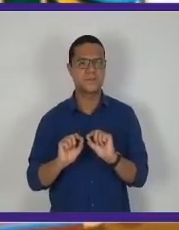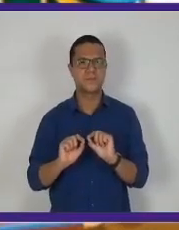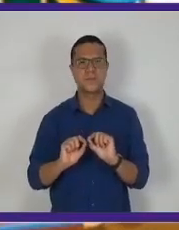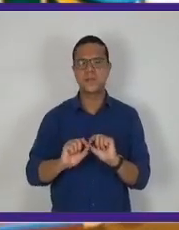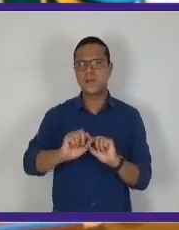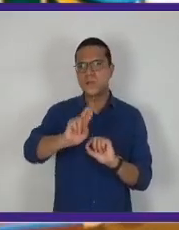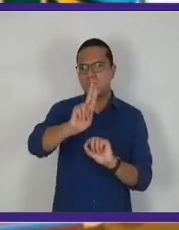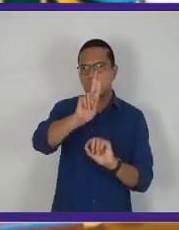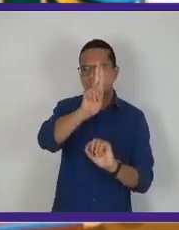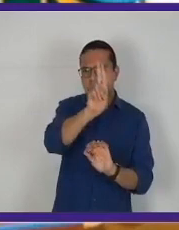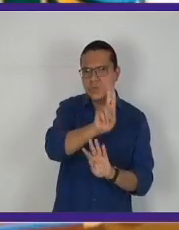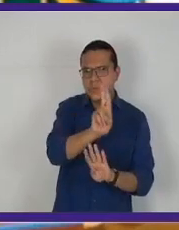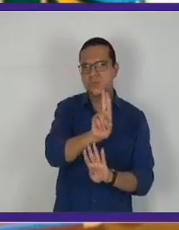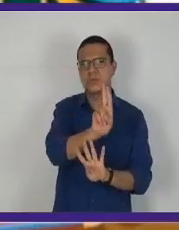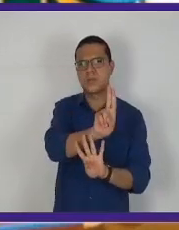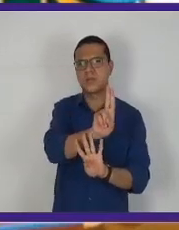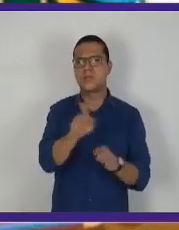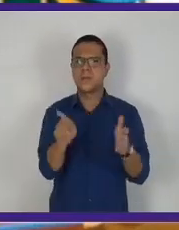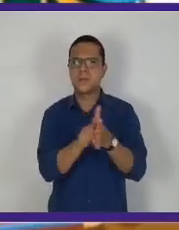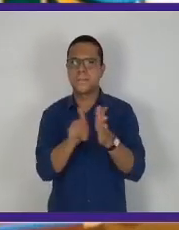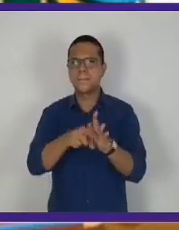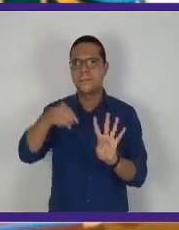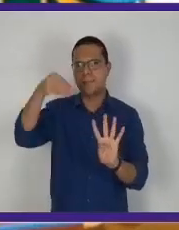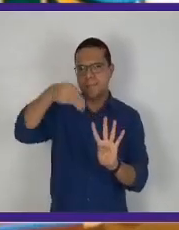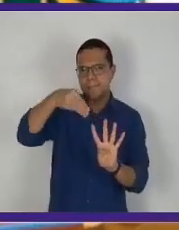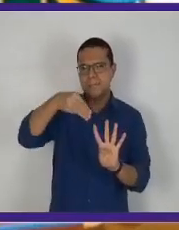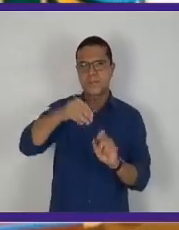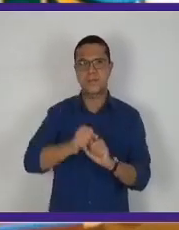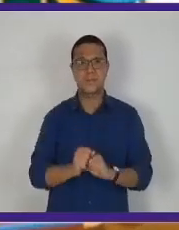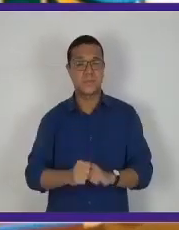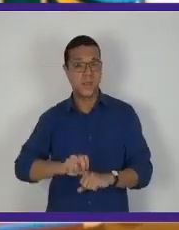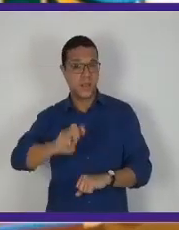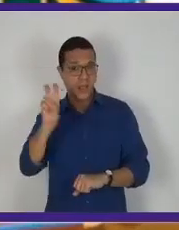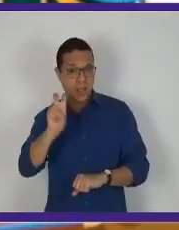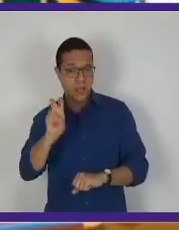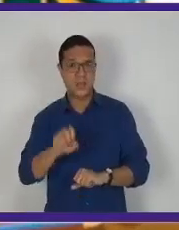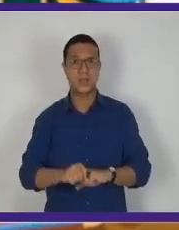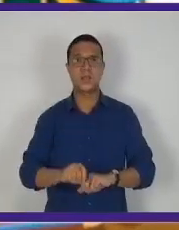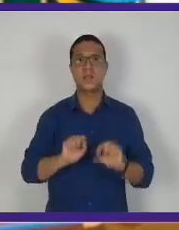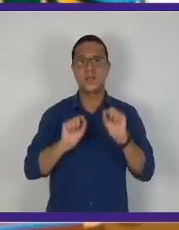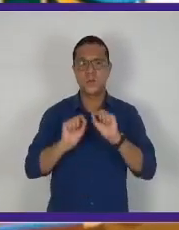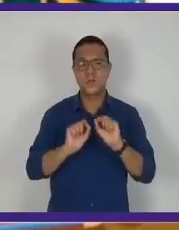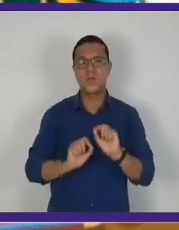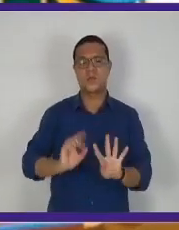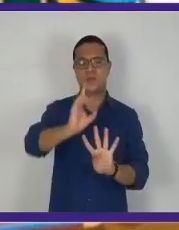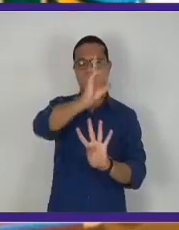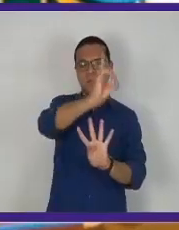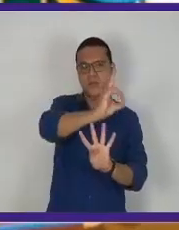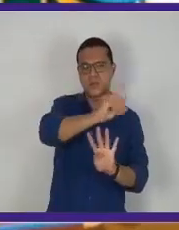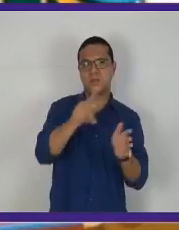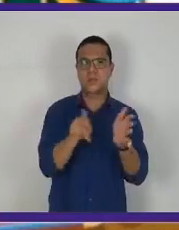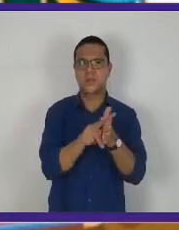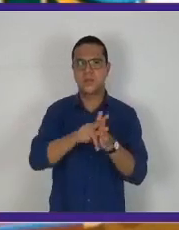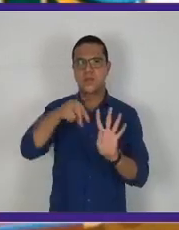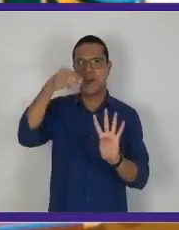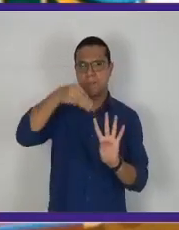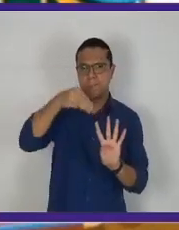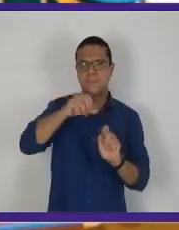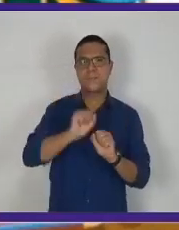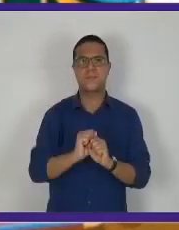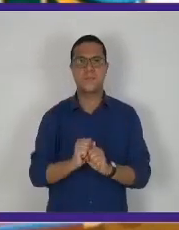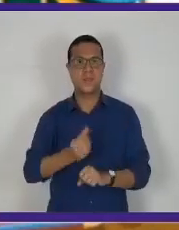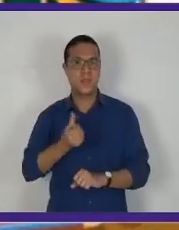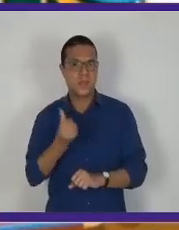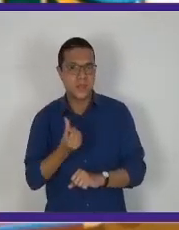a unidade de milhar. A quinta ordem, a dezena de milhar. A